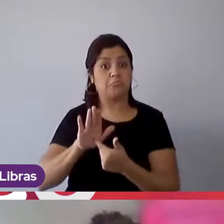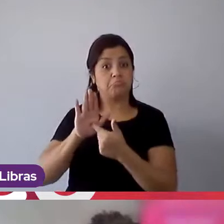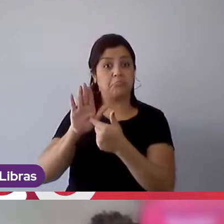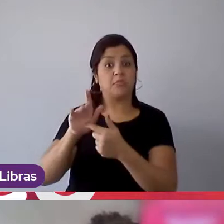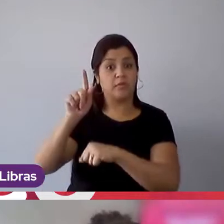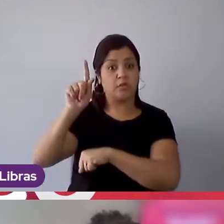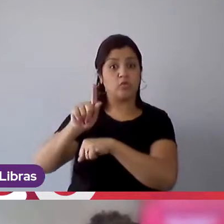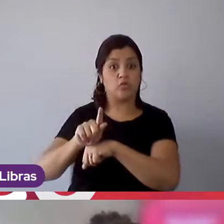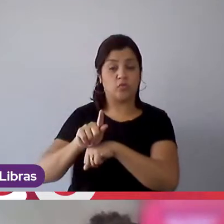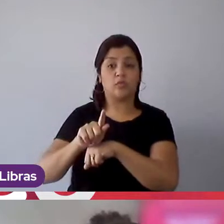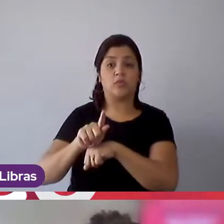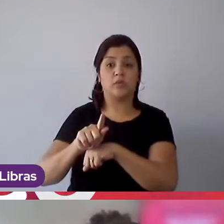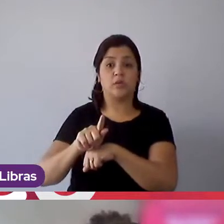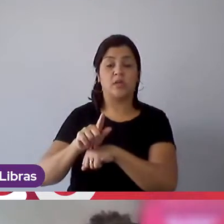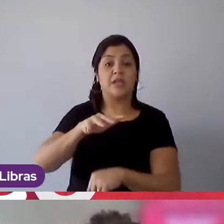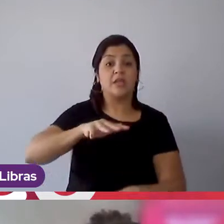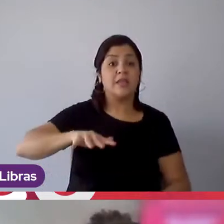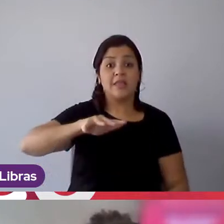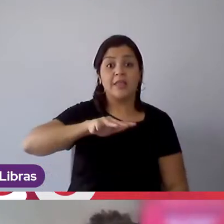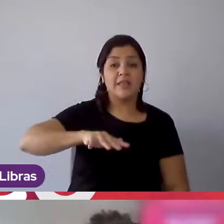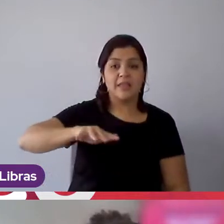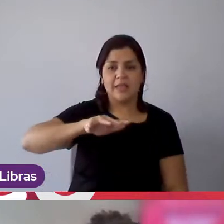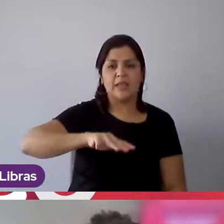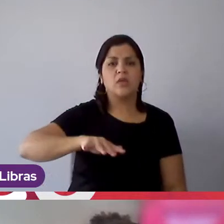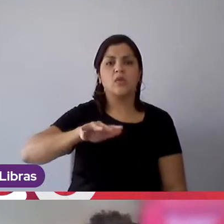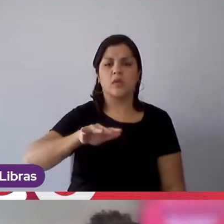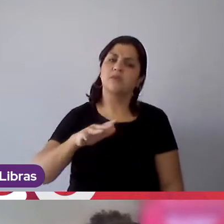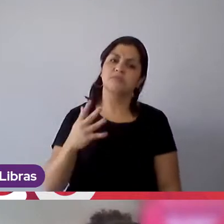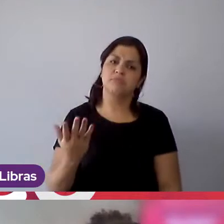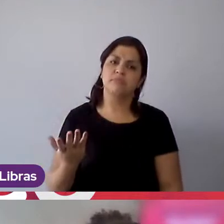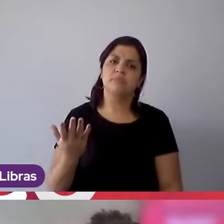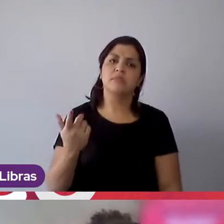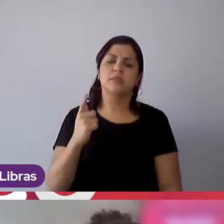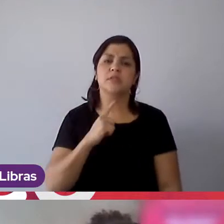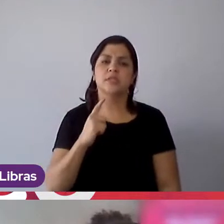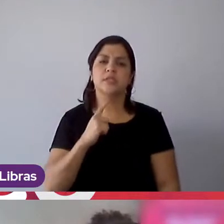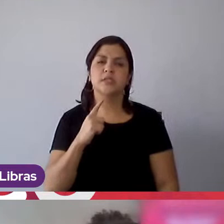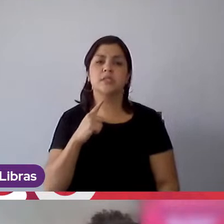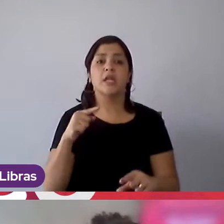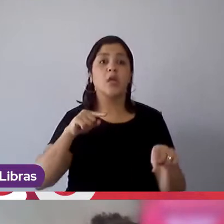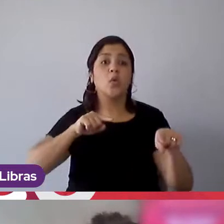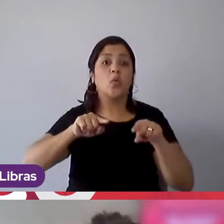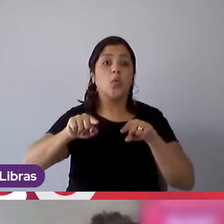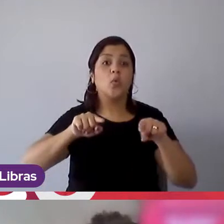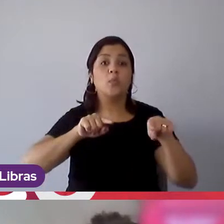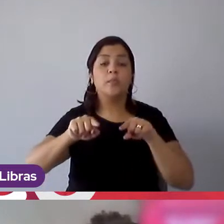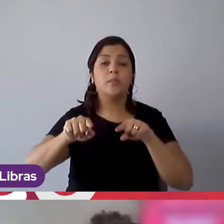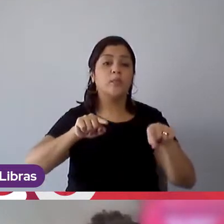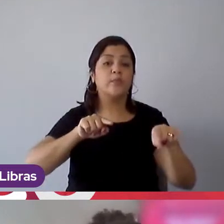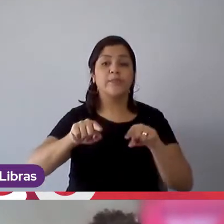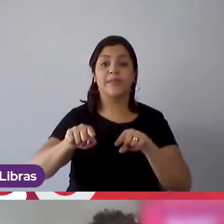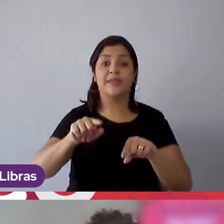gestores da área para a qual se está concorrendo, e esse é um momento muito